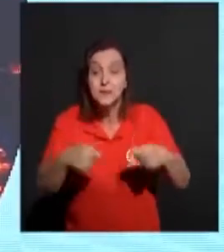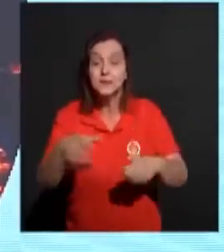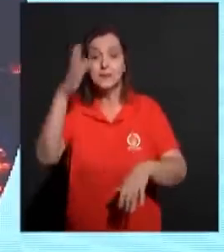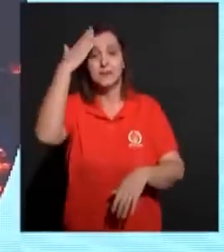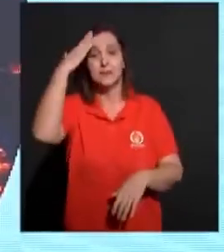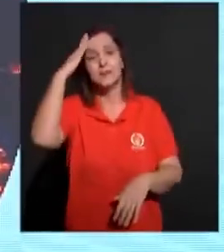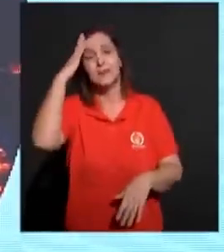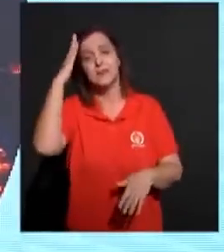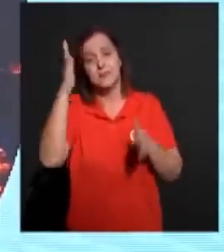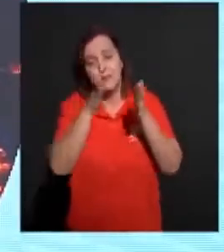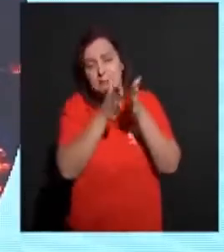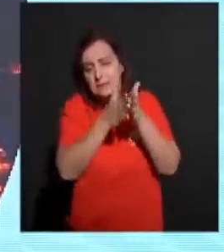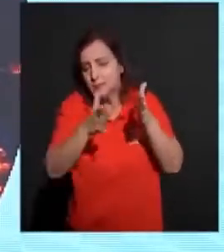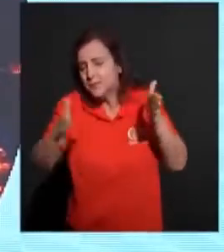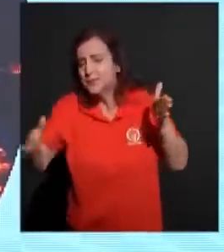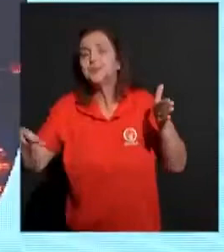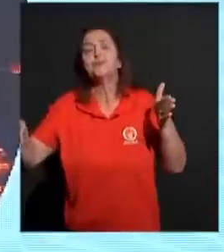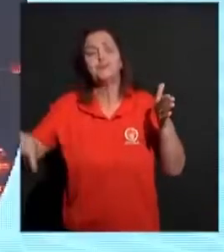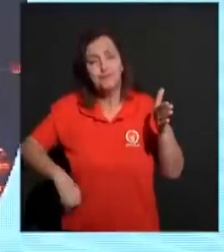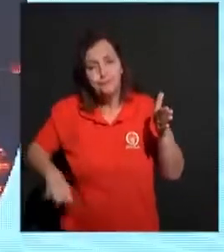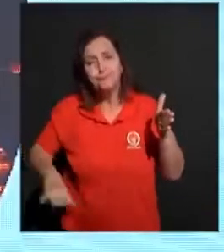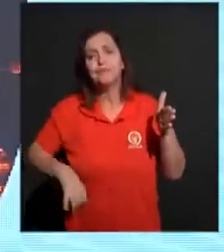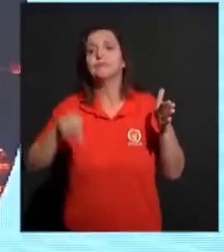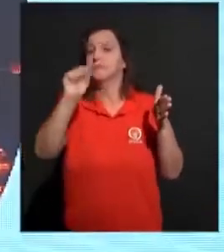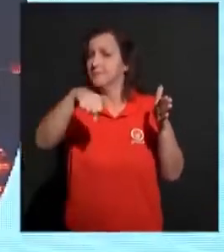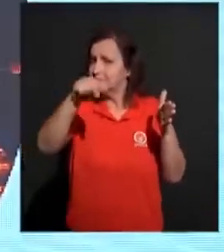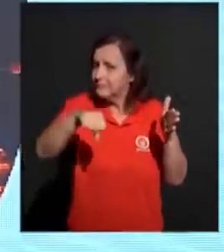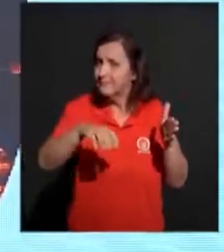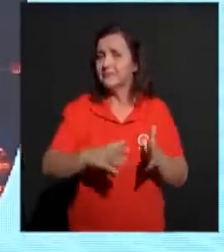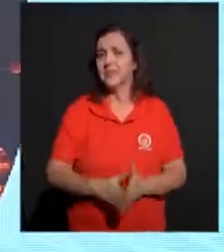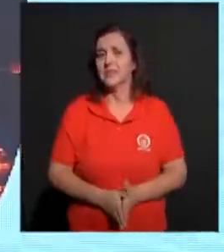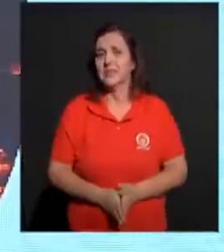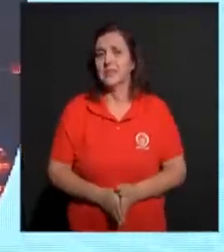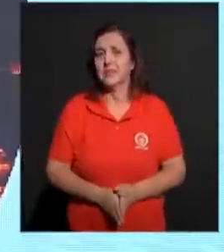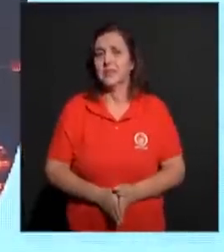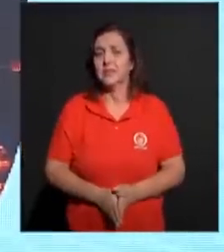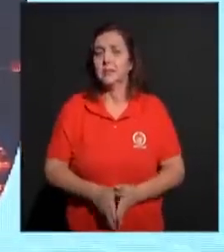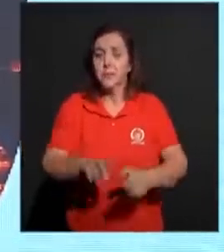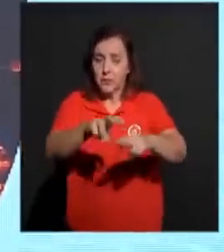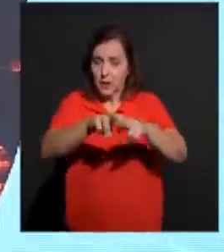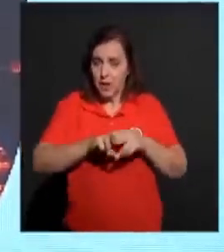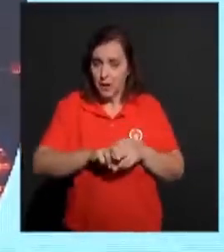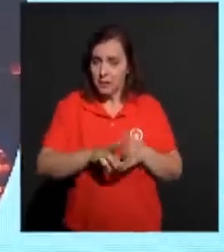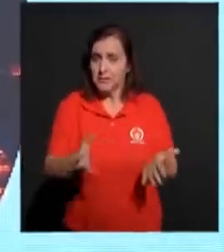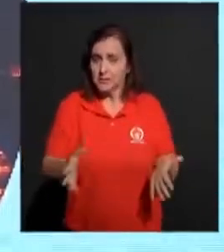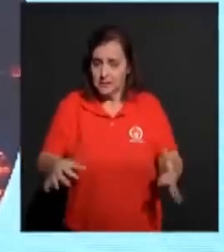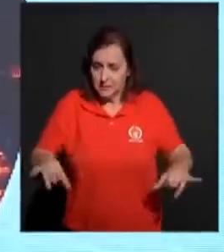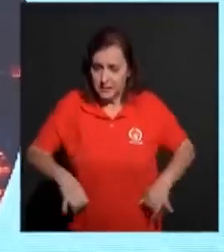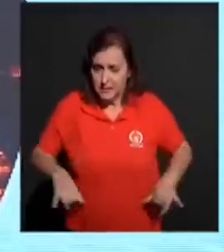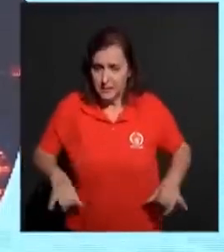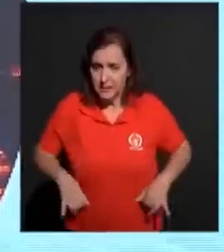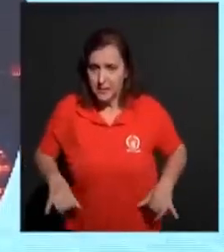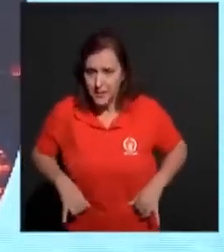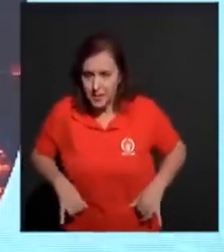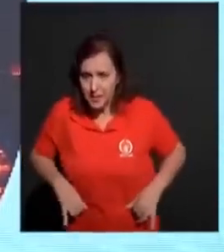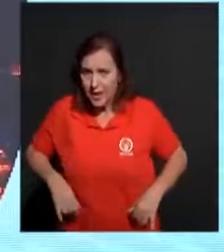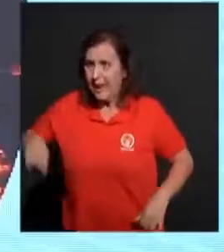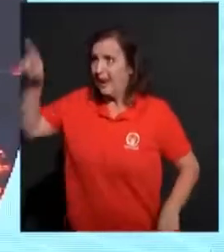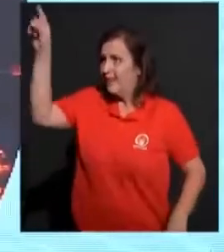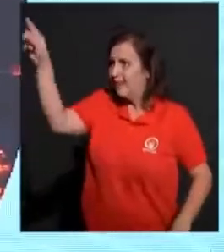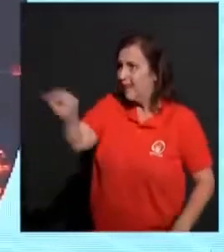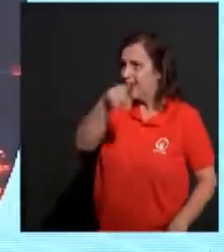que vai ter dias de sofrimento. Sim. Mas por causa desse sofrimento, não vai anular o amor que nós